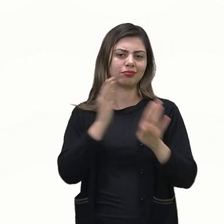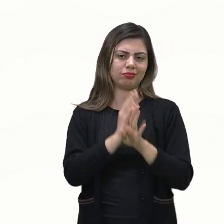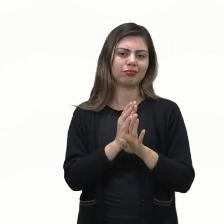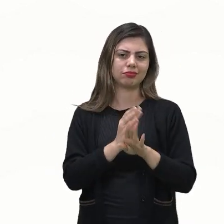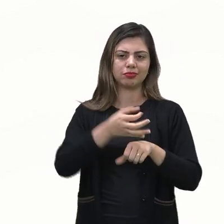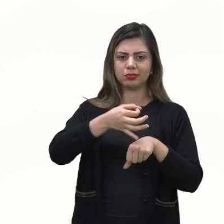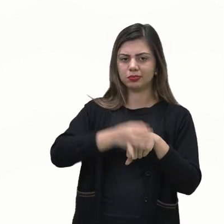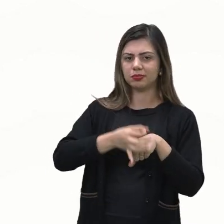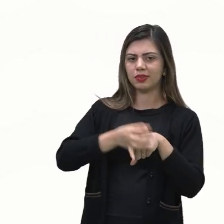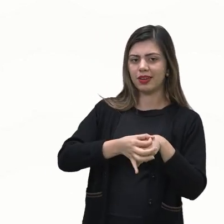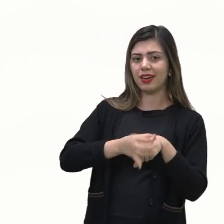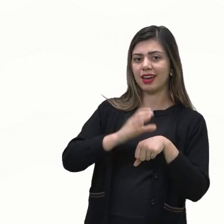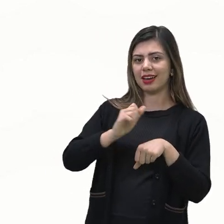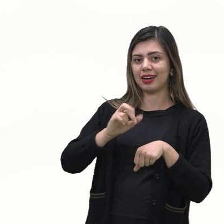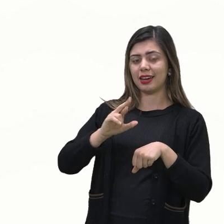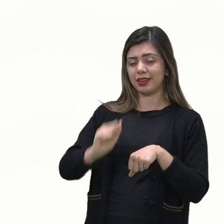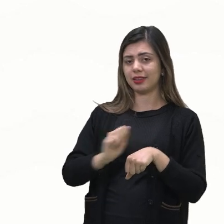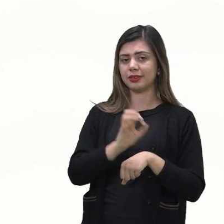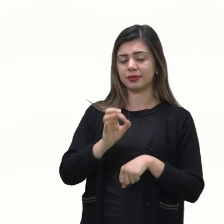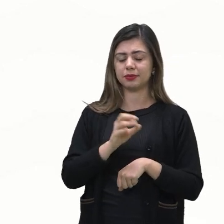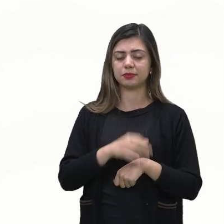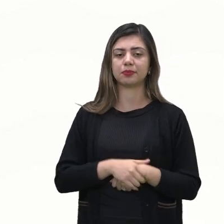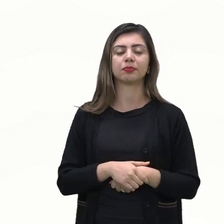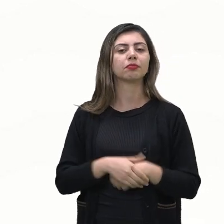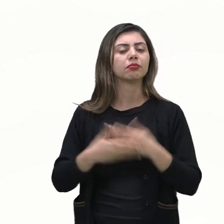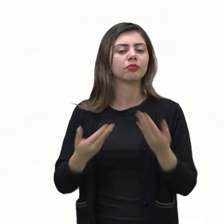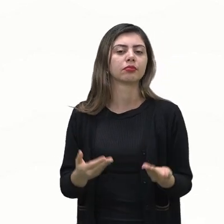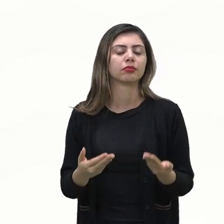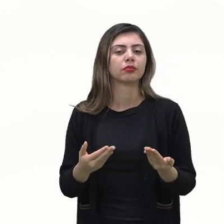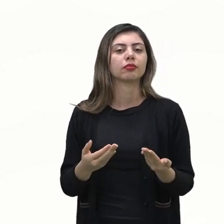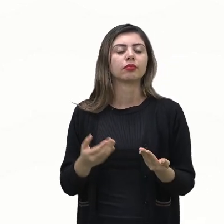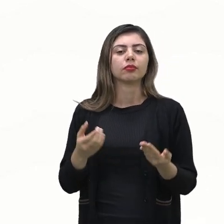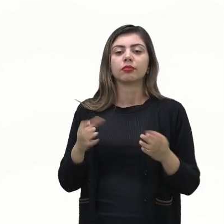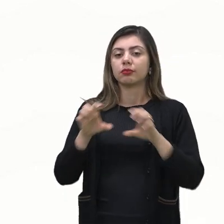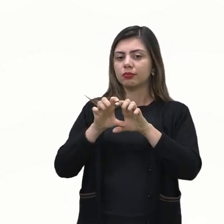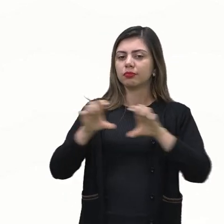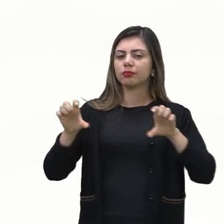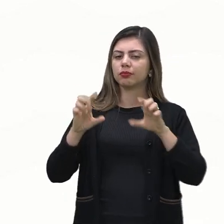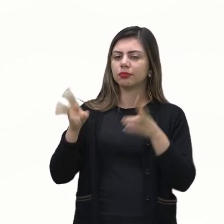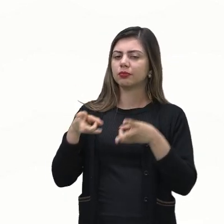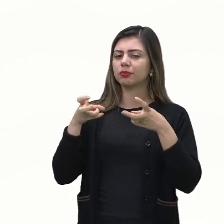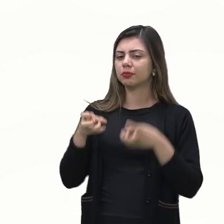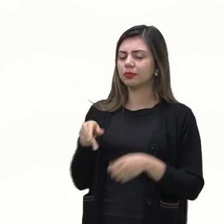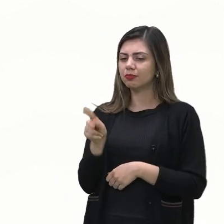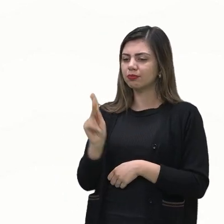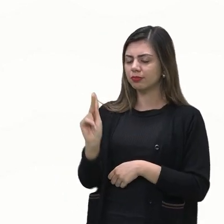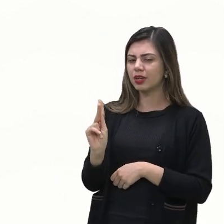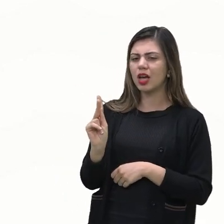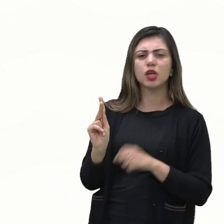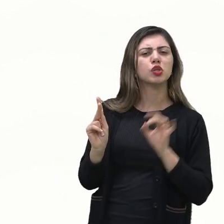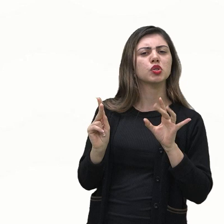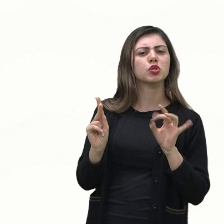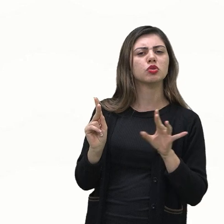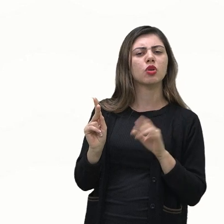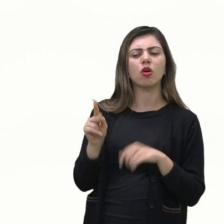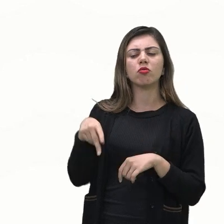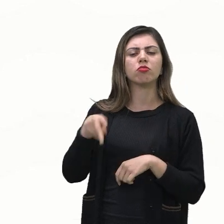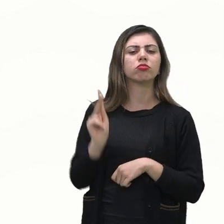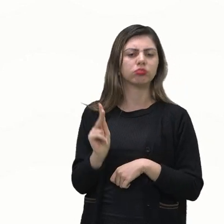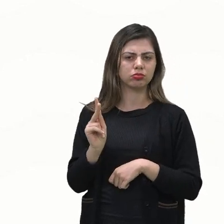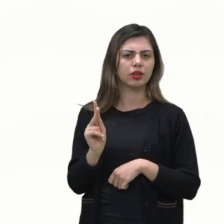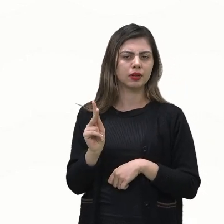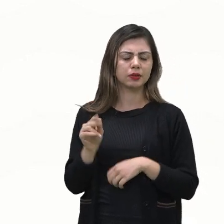obter a face cara nesse espaço amostral verifique que aparece somente uma cara